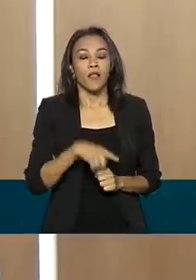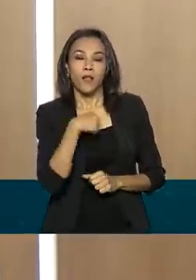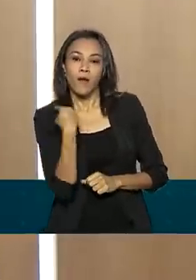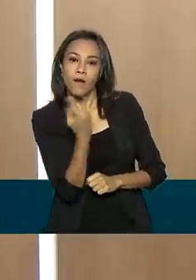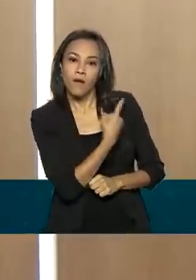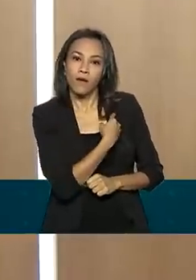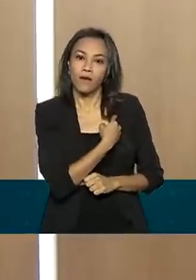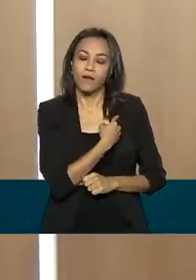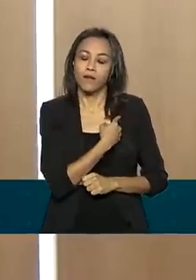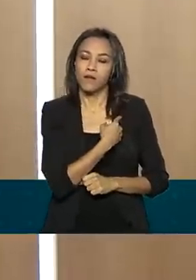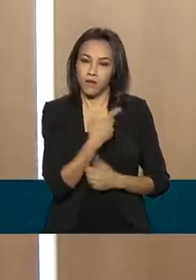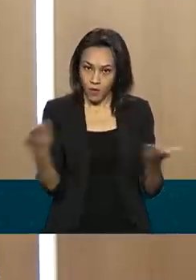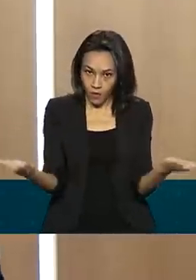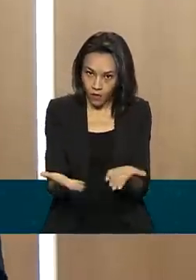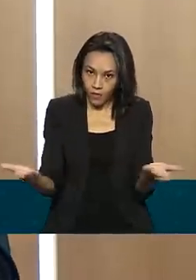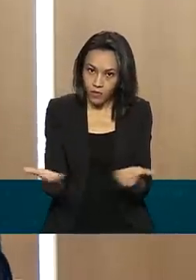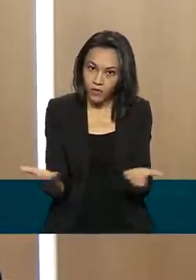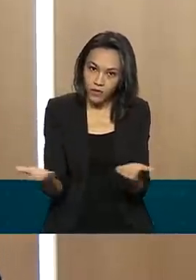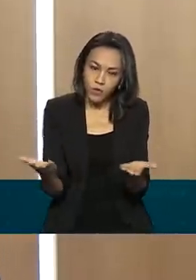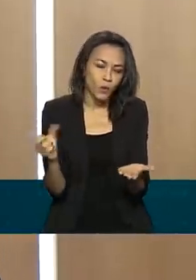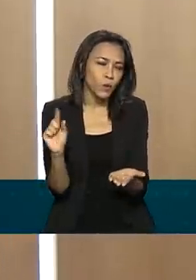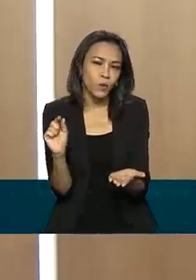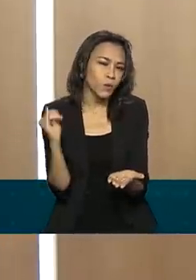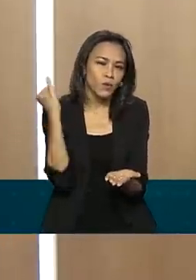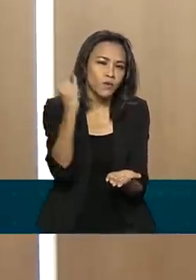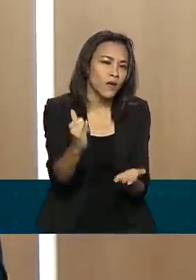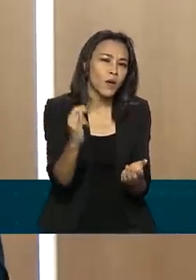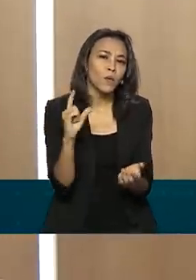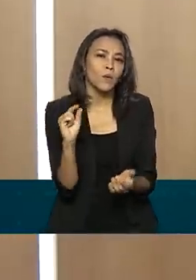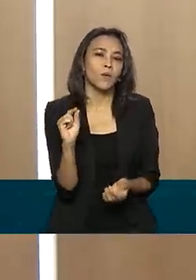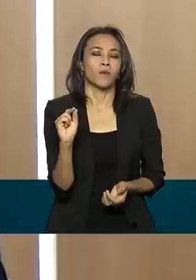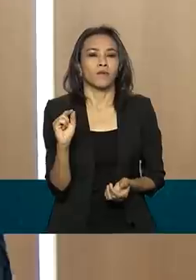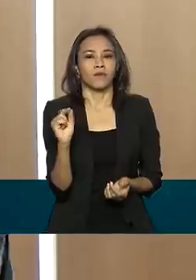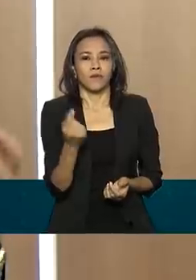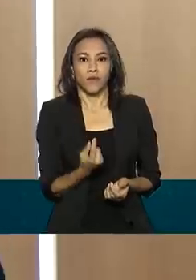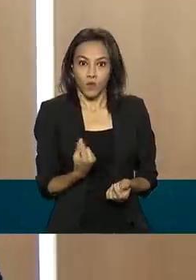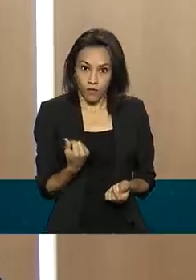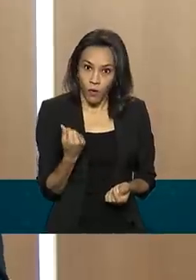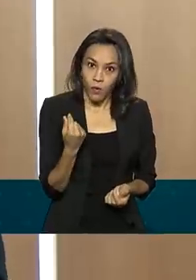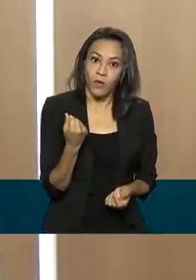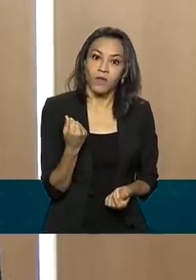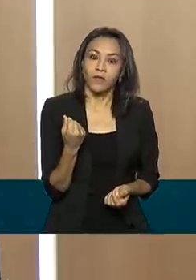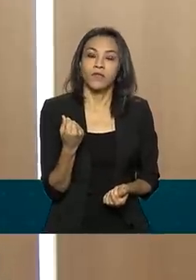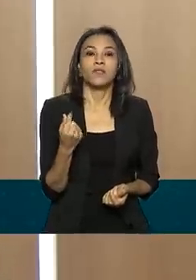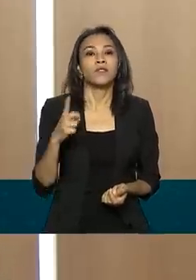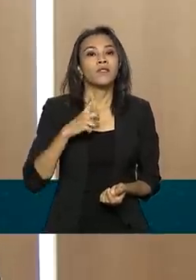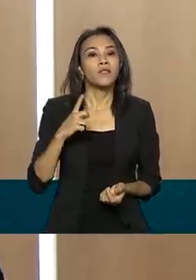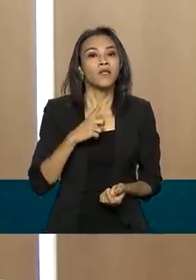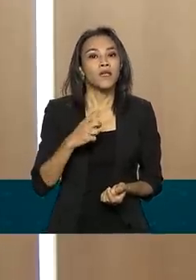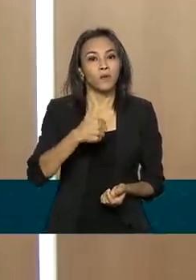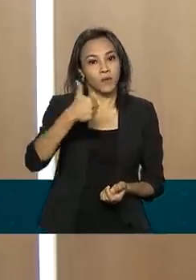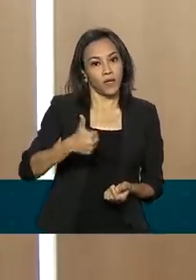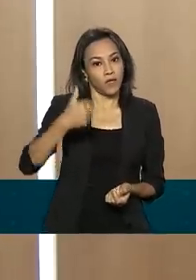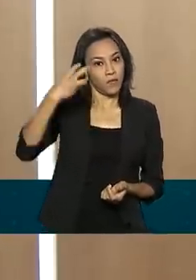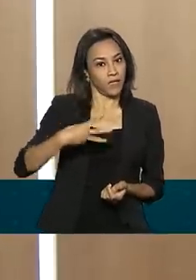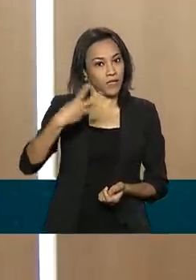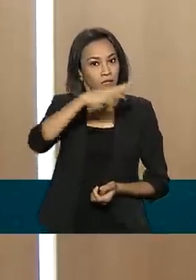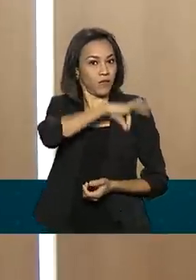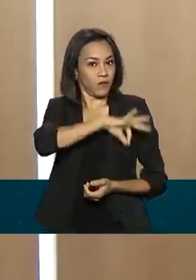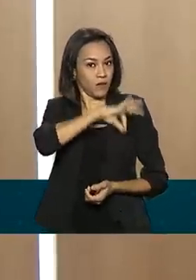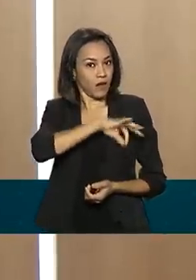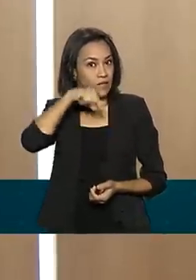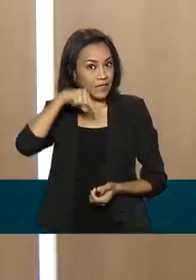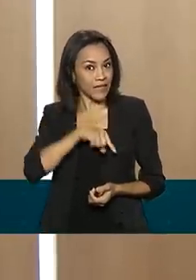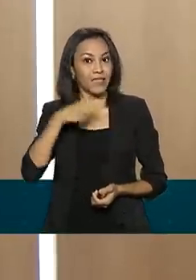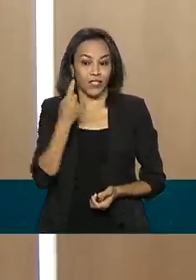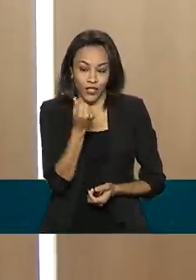hoje, telespectador, de compartilhar com você os valores envolvidos no 13º e como eles são importantes para